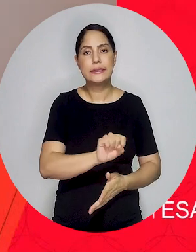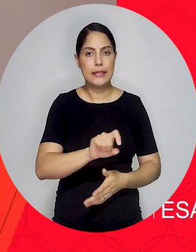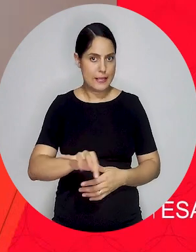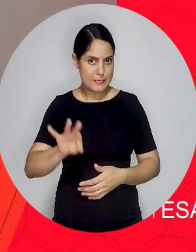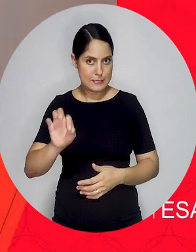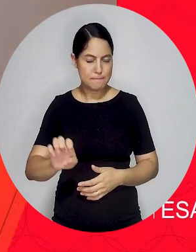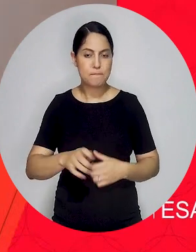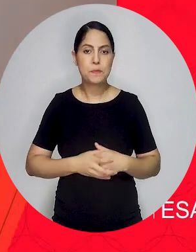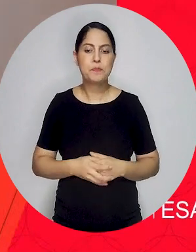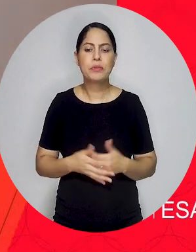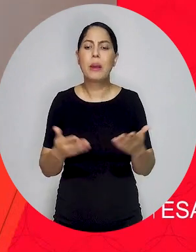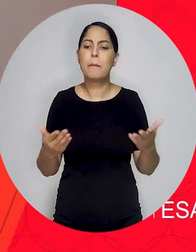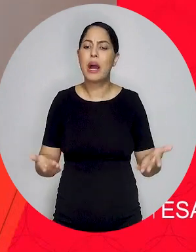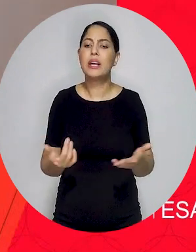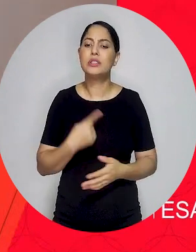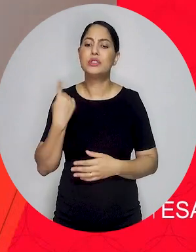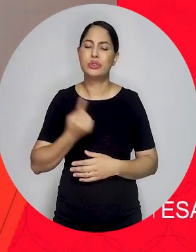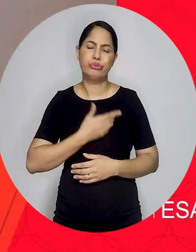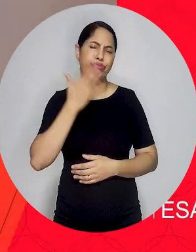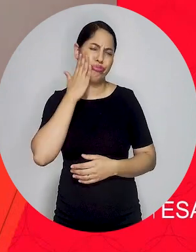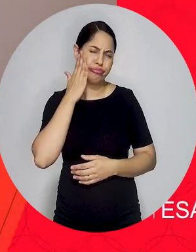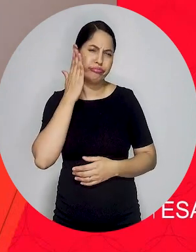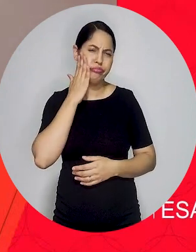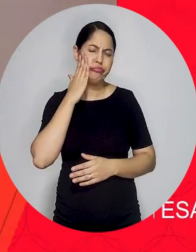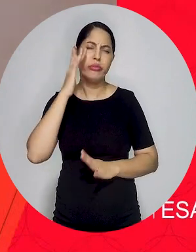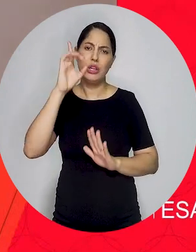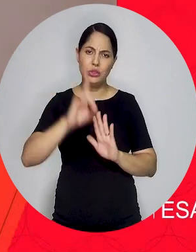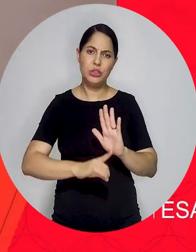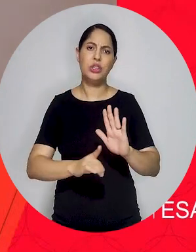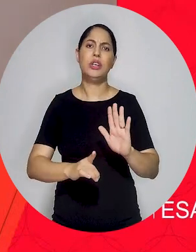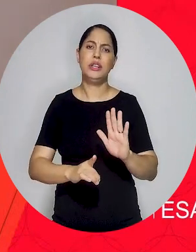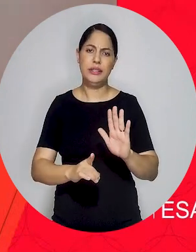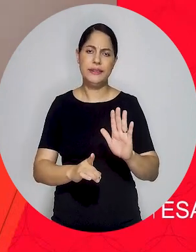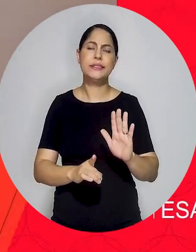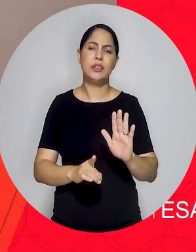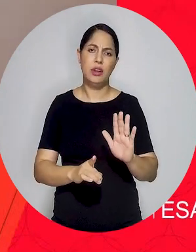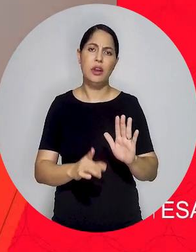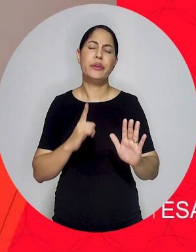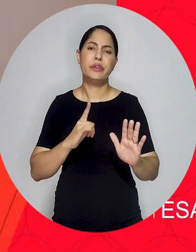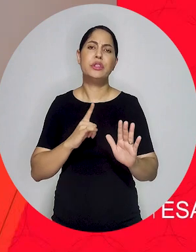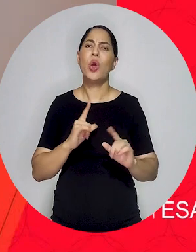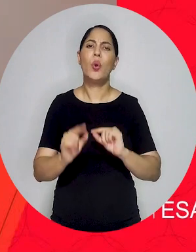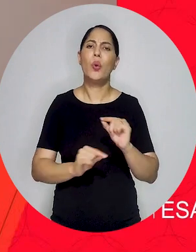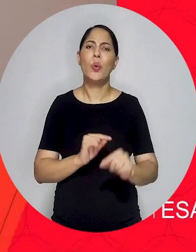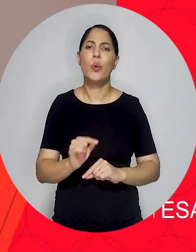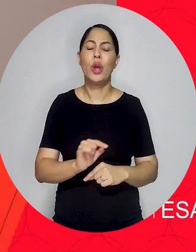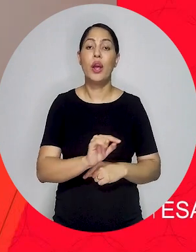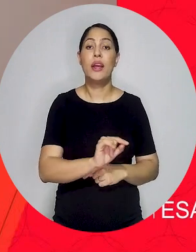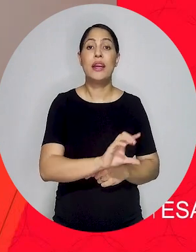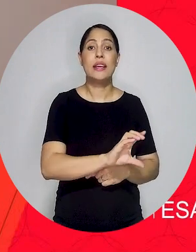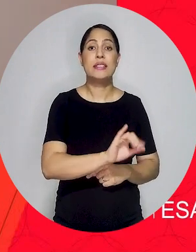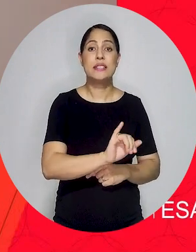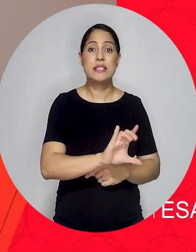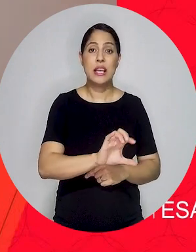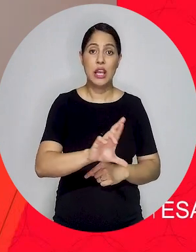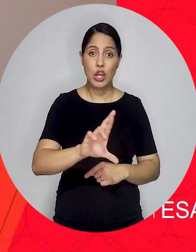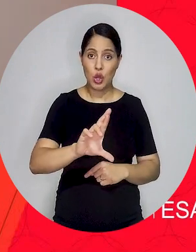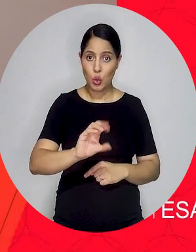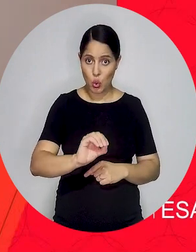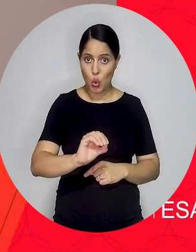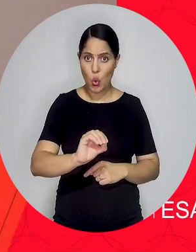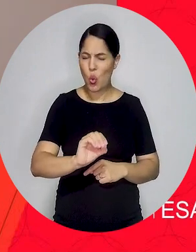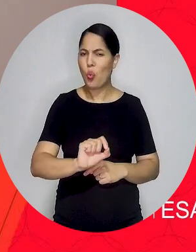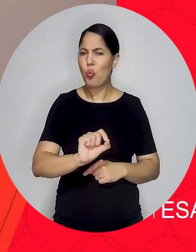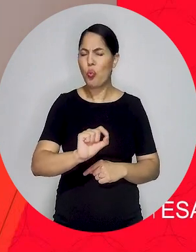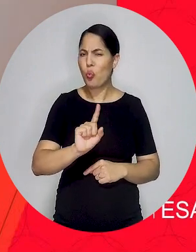Então a gente tem visto que o direito tem um papel fundamental durante todo o ciclo, dentro do nosso curso a gente vai trabalhar a